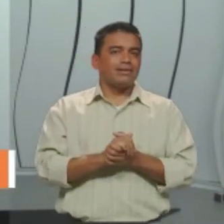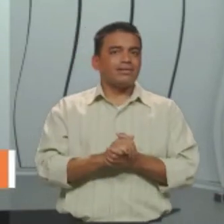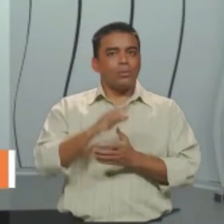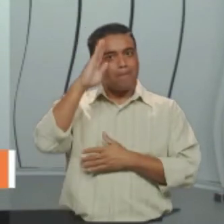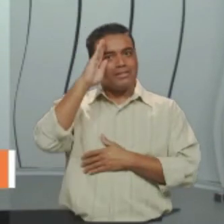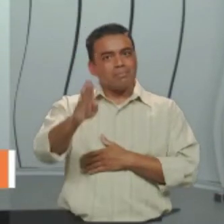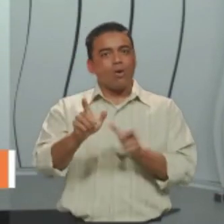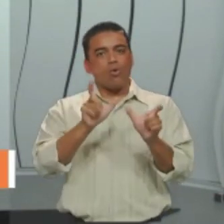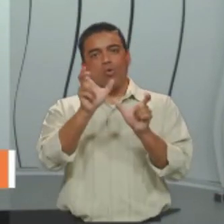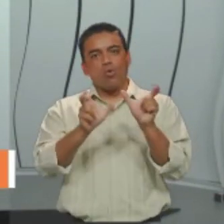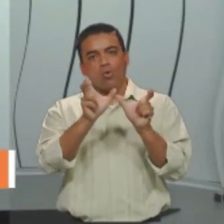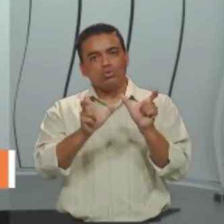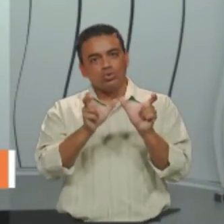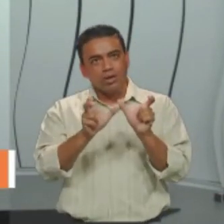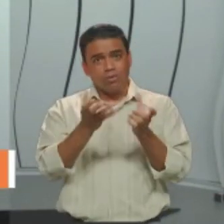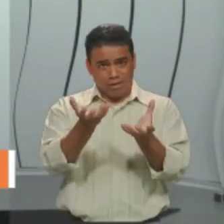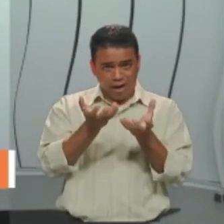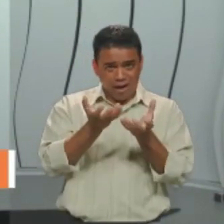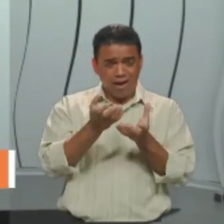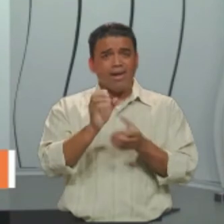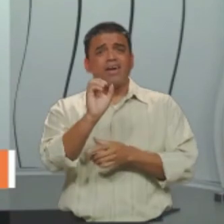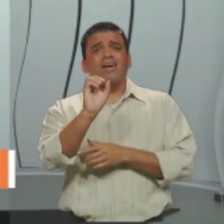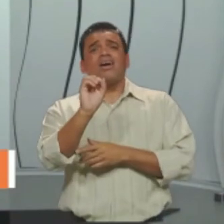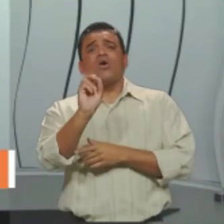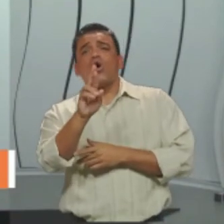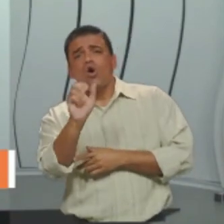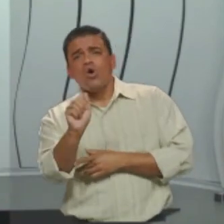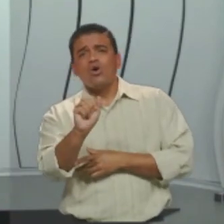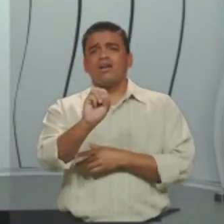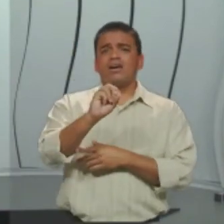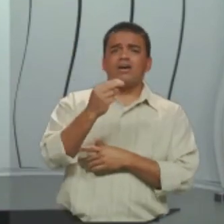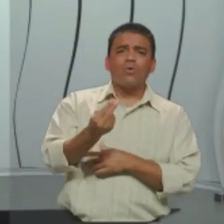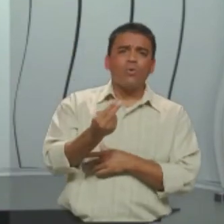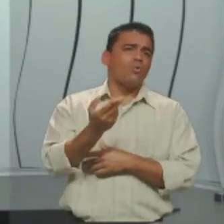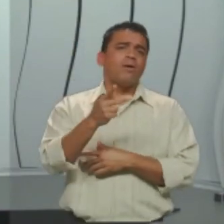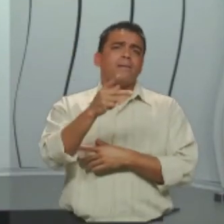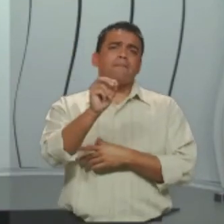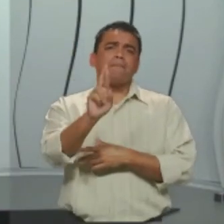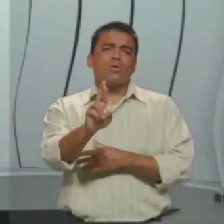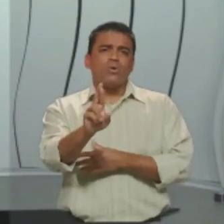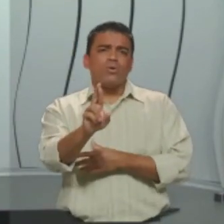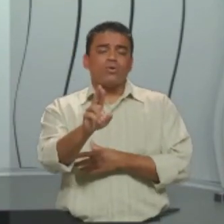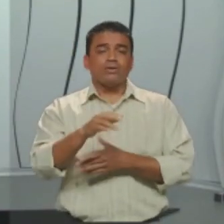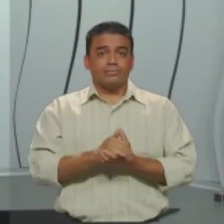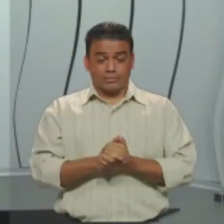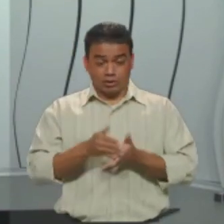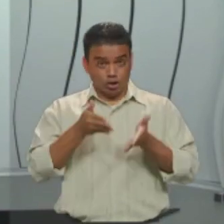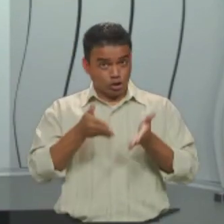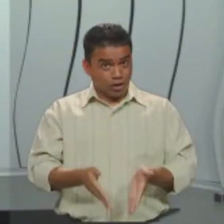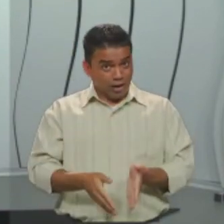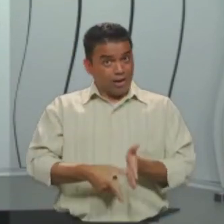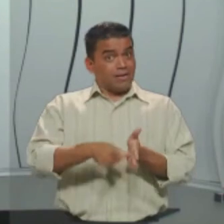conjunções usadas. Quer, quer, ora, ora, ou, ou. Chegue cedo